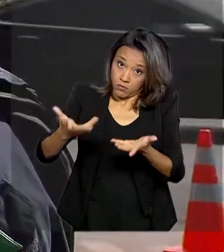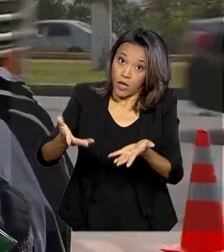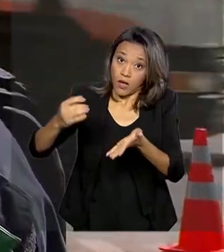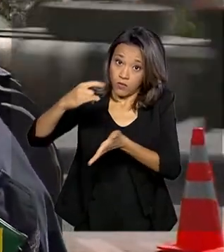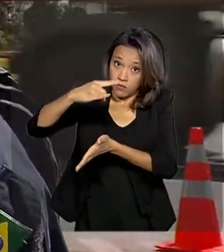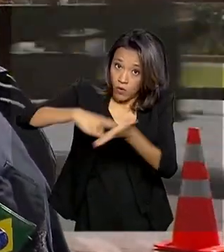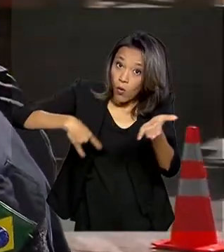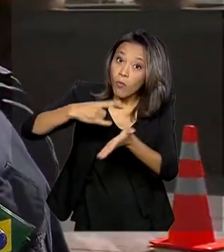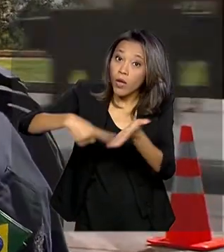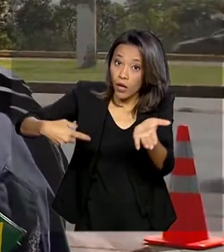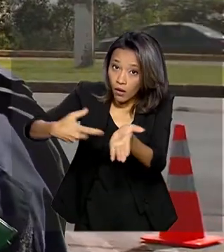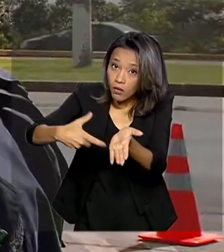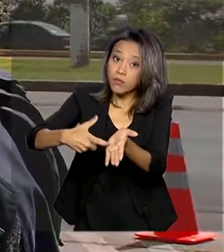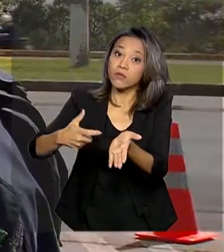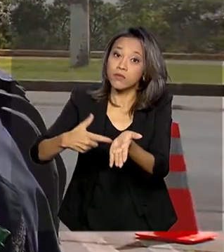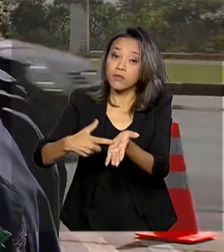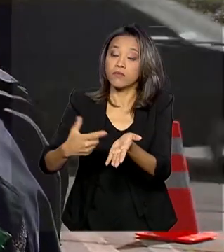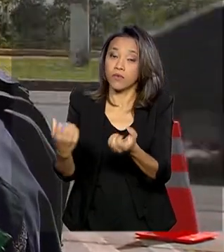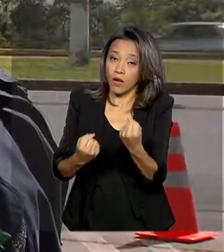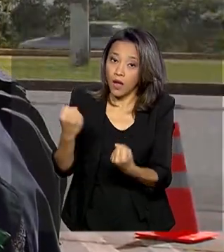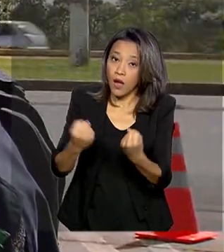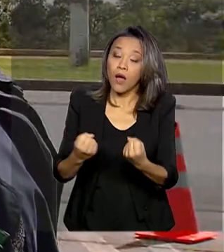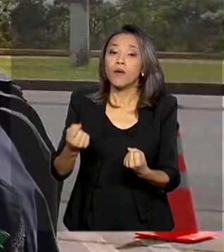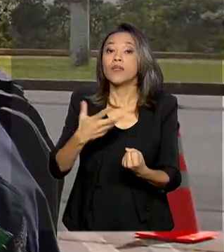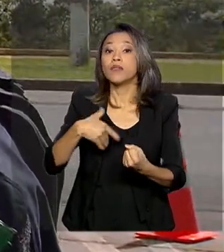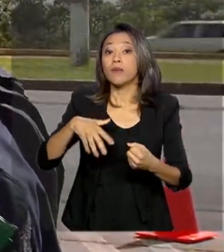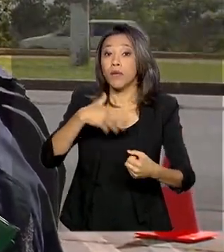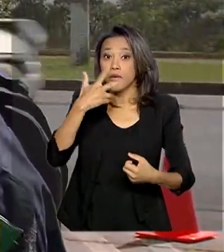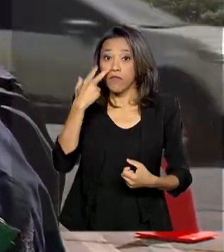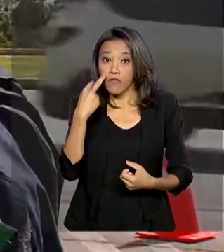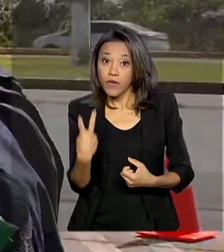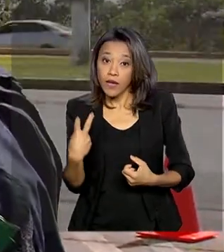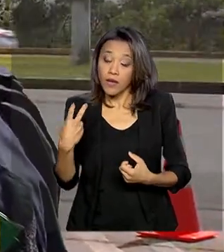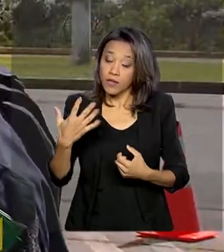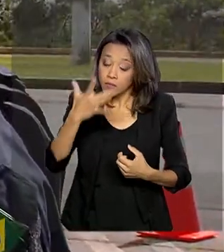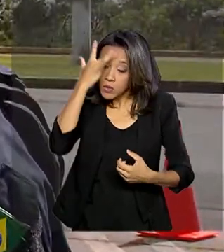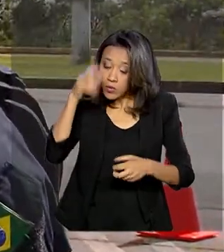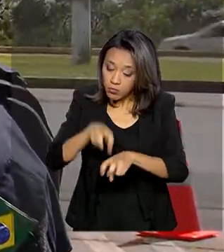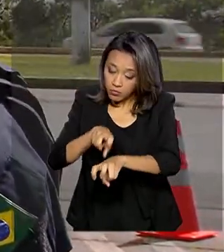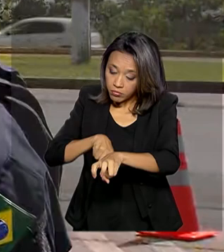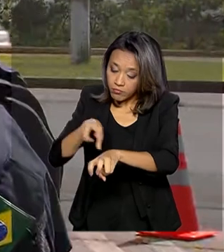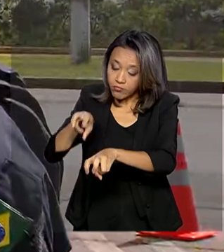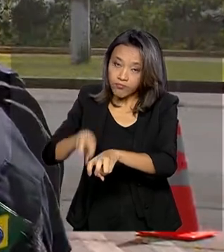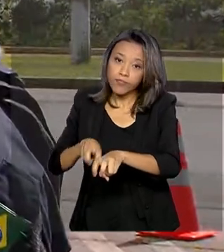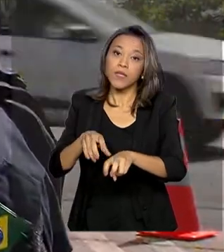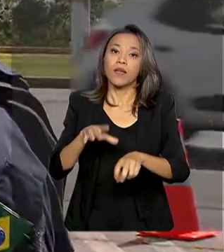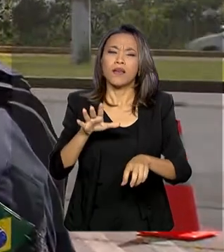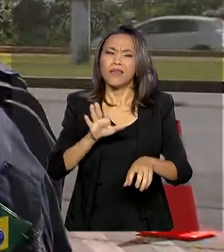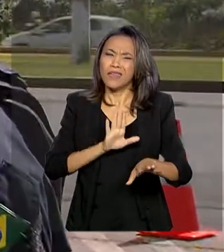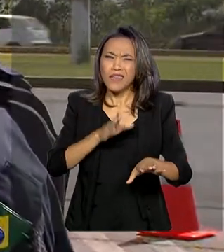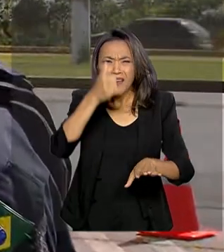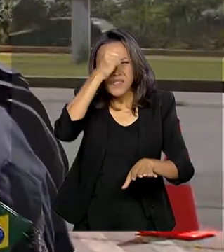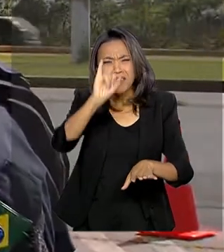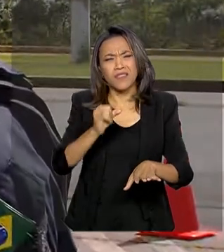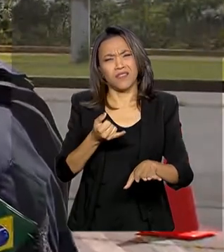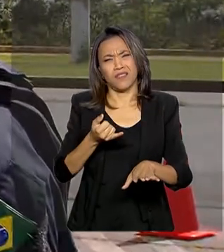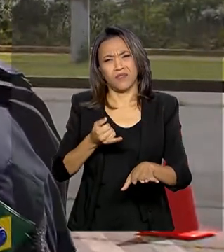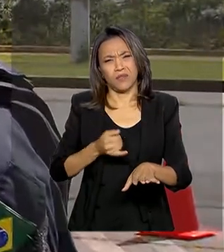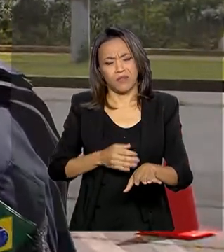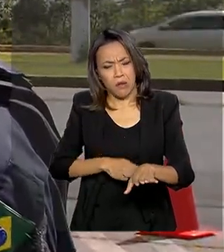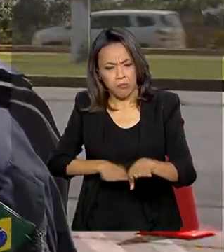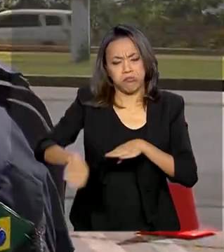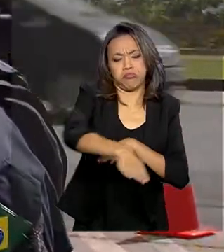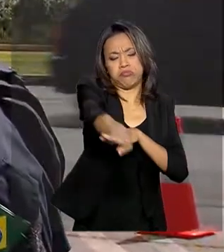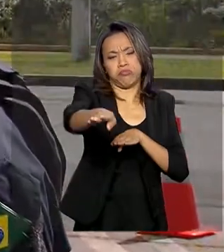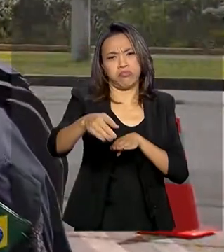condutor, de todos os passageiros. Mas também, durante a condução, dirigir sem pressa, evitando ultrapassagens indevidas,